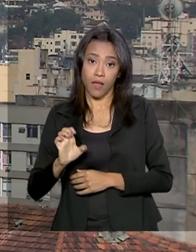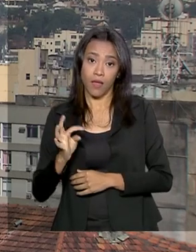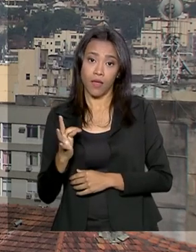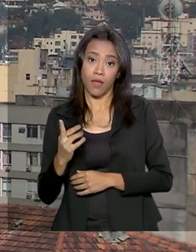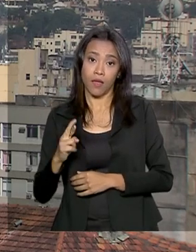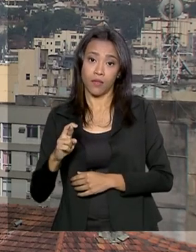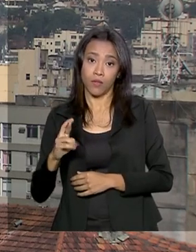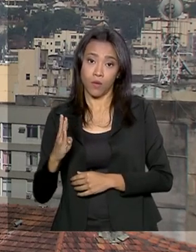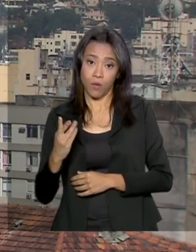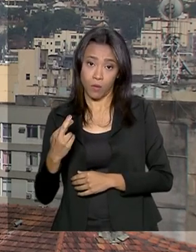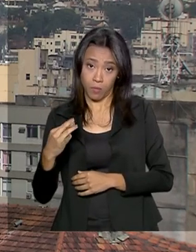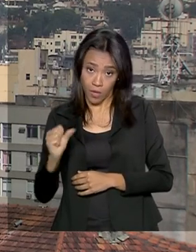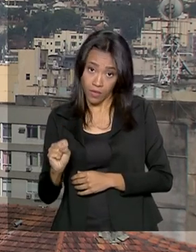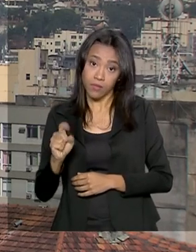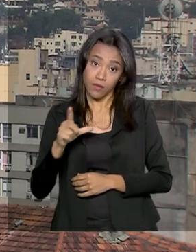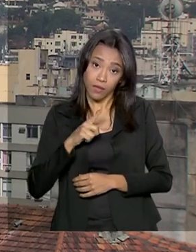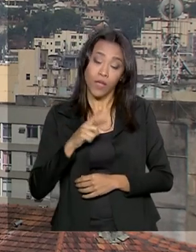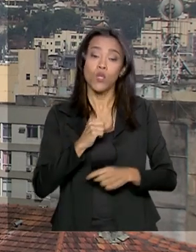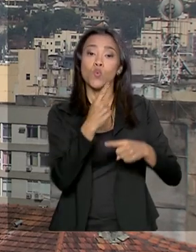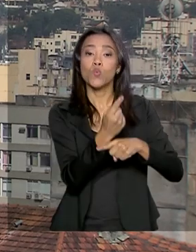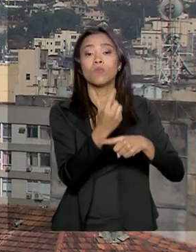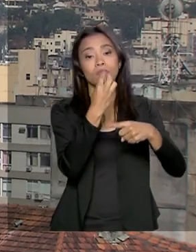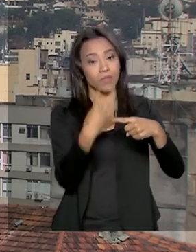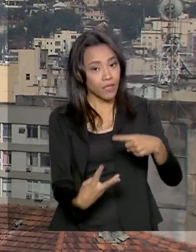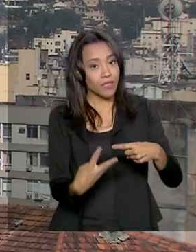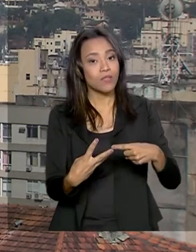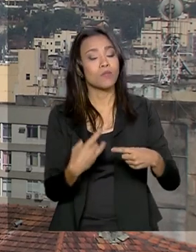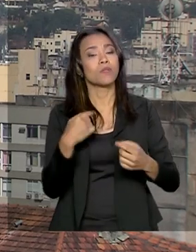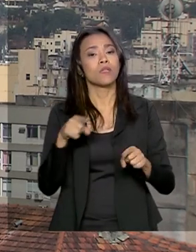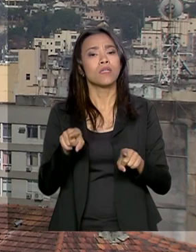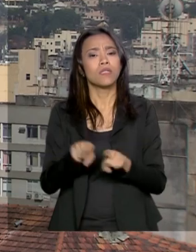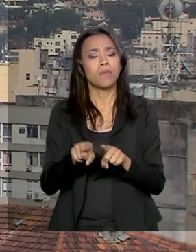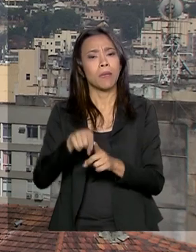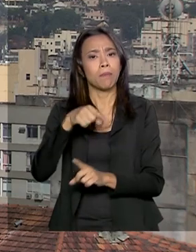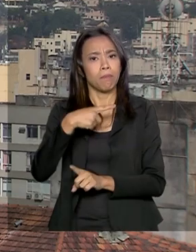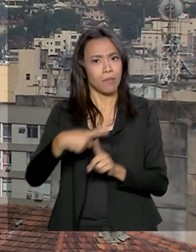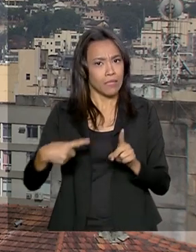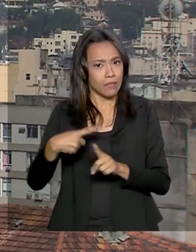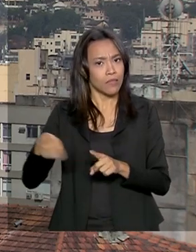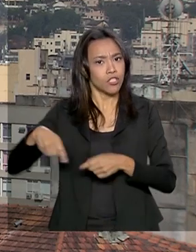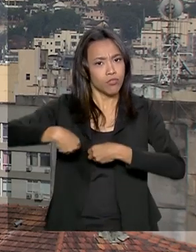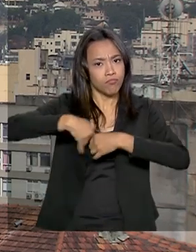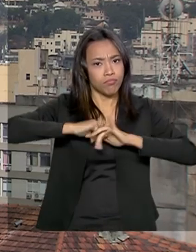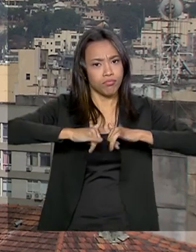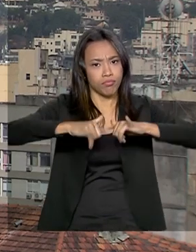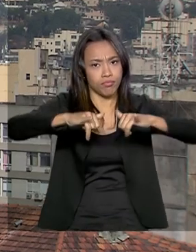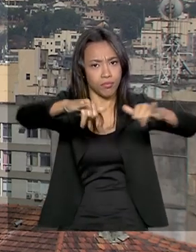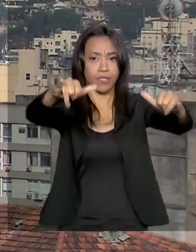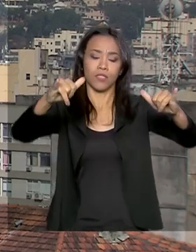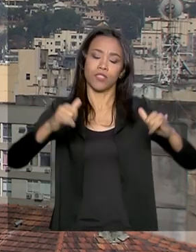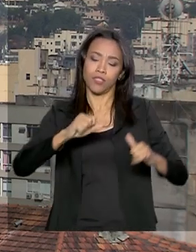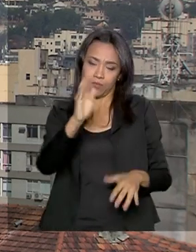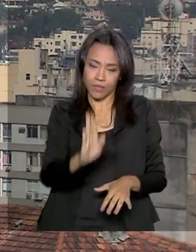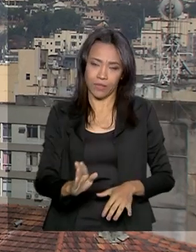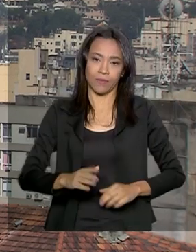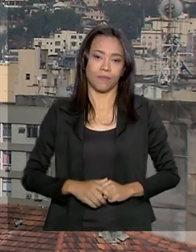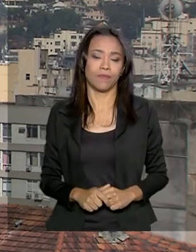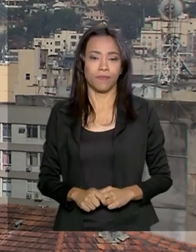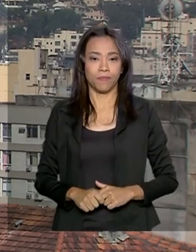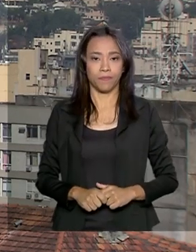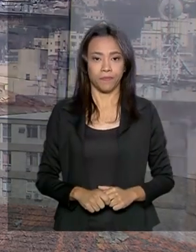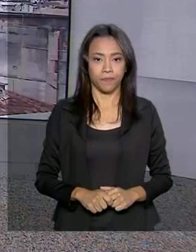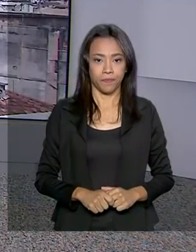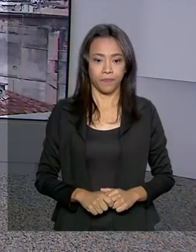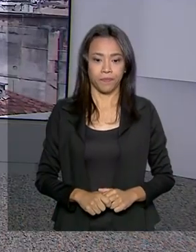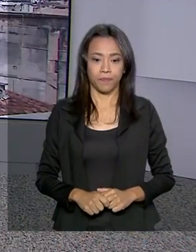Latina e responde por um terço da geração e metade da capacidade de distribuição brasileira. Voltamos contigo, Renata.